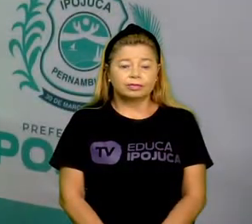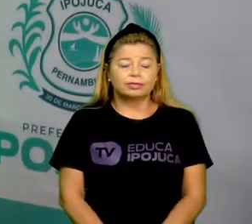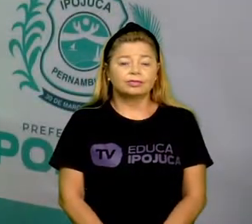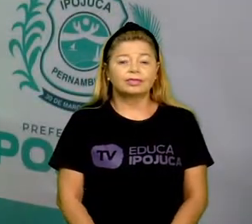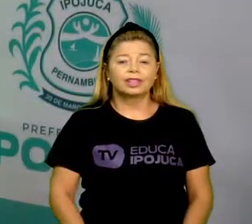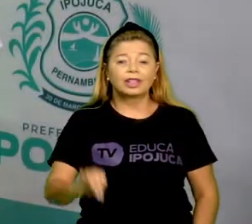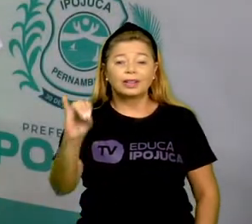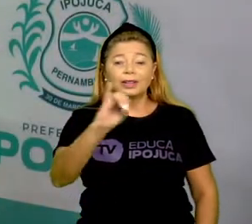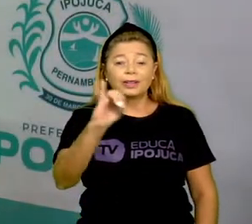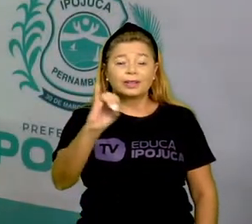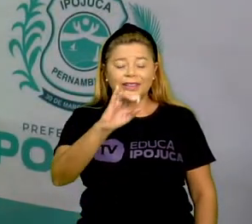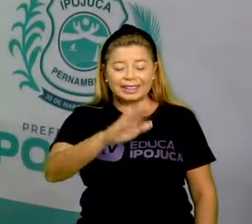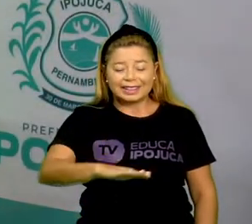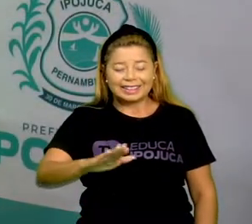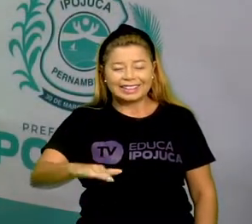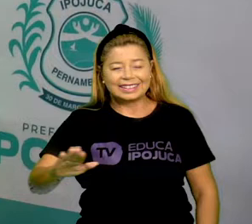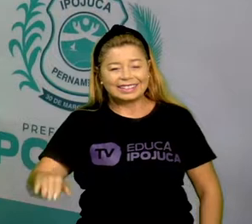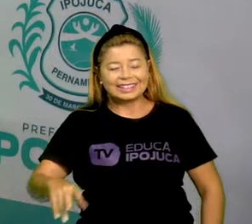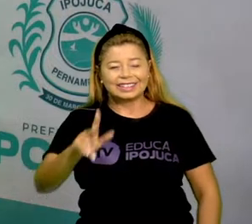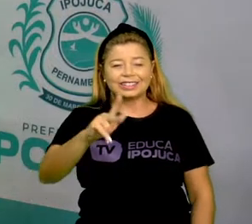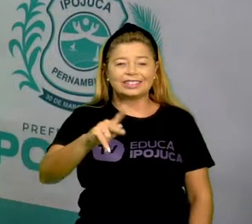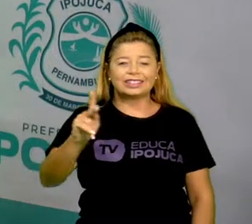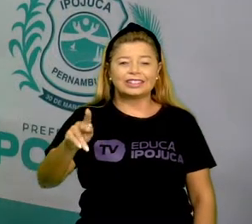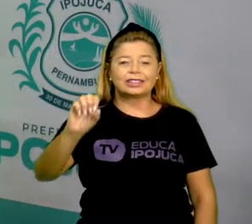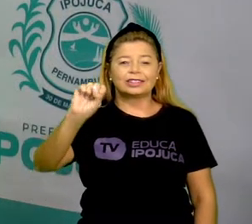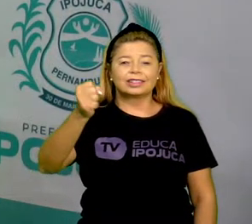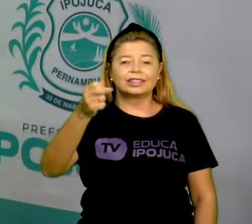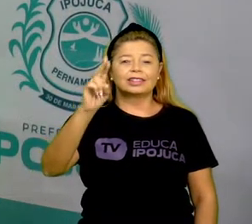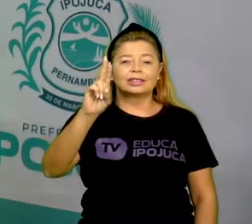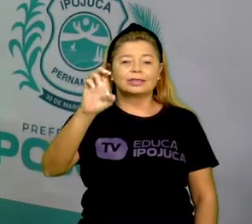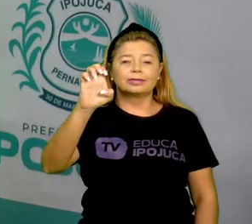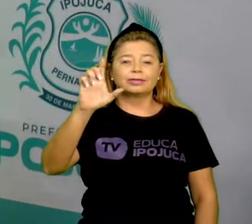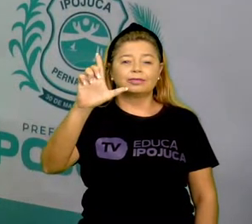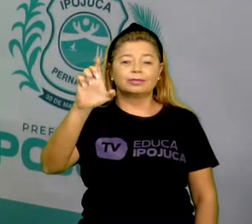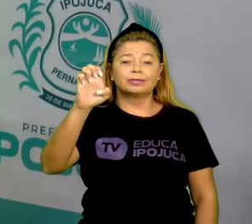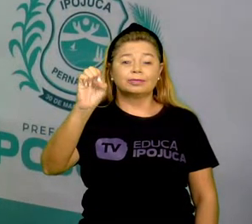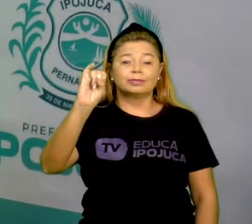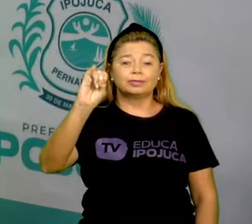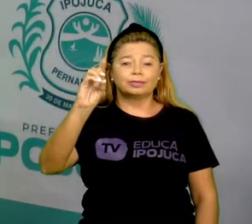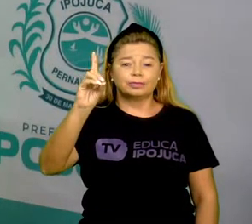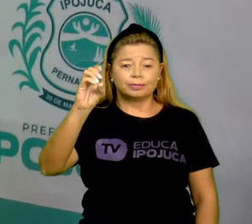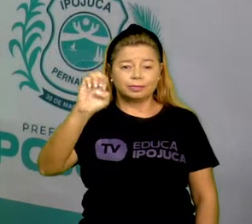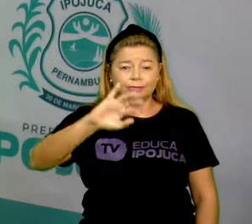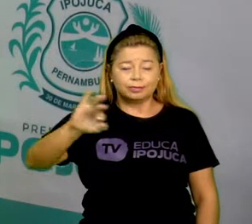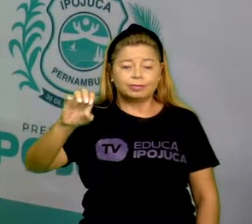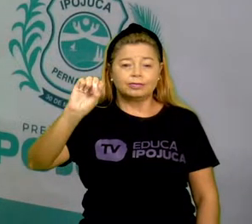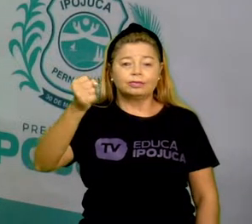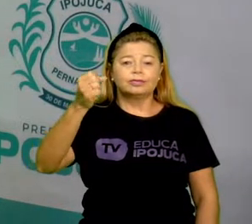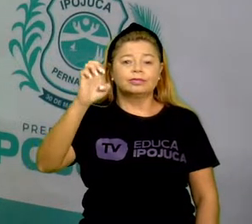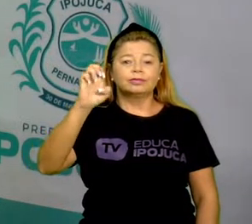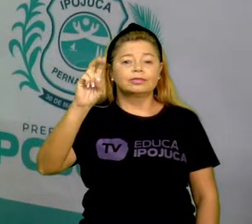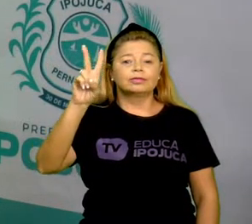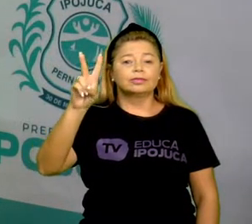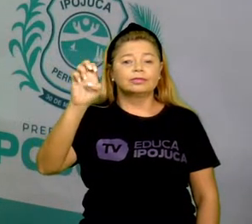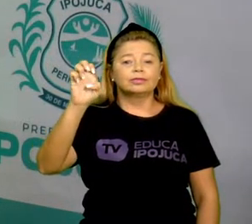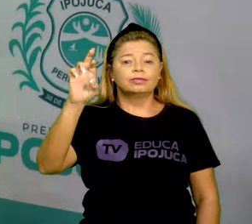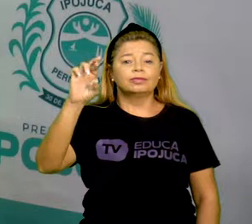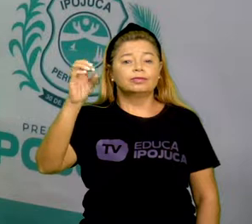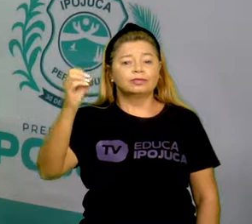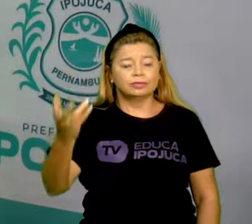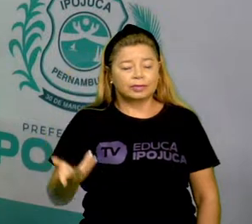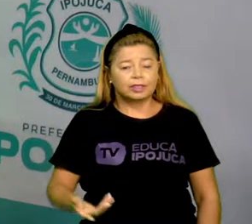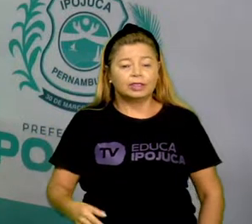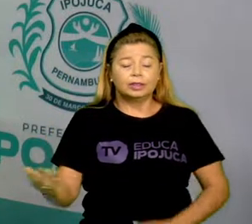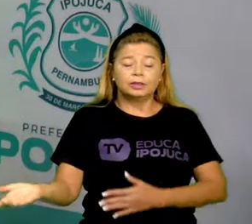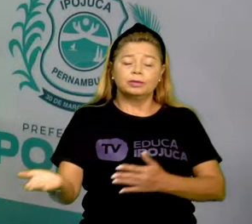Olá, crianças! Sou a professora Sueli de Severo. Sejam bem-vindas para a nossa TV Educa e Pojuca, que é a TV que